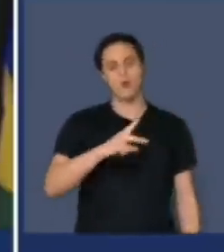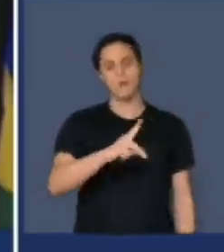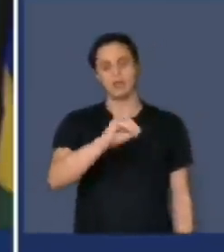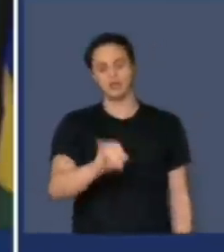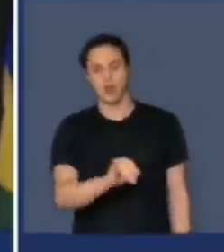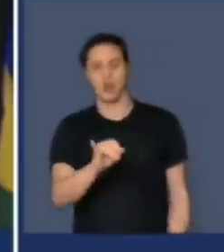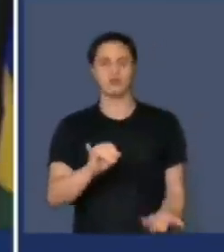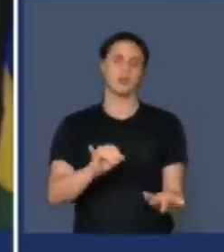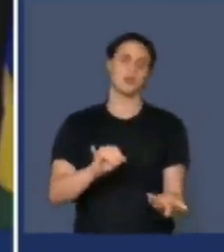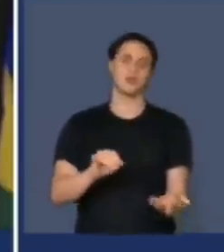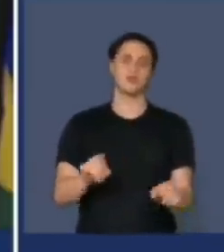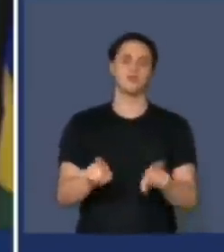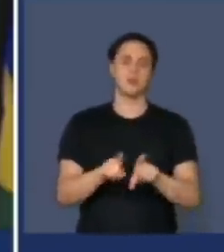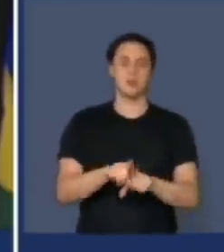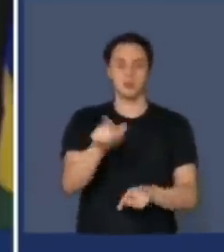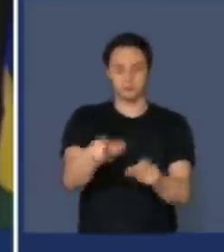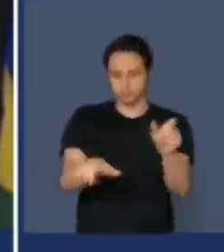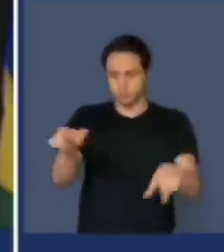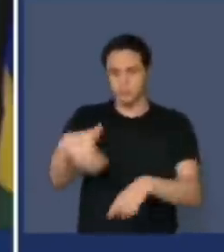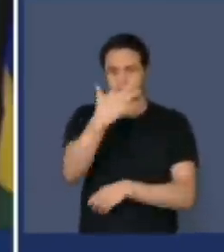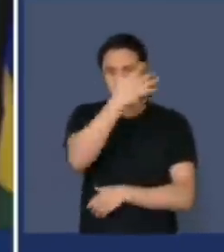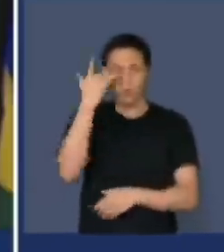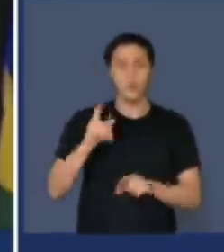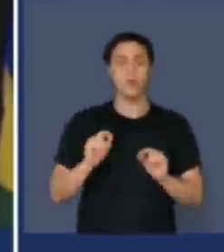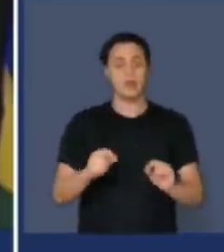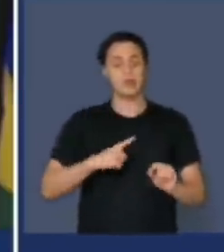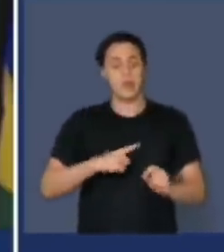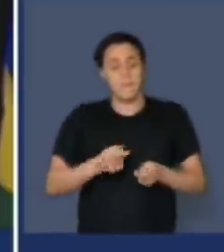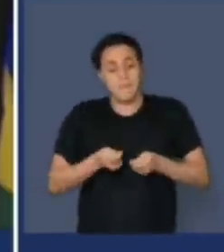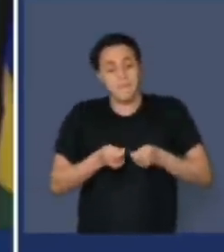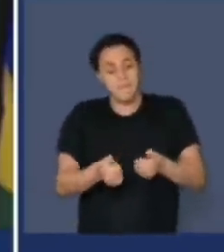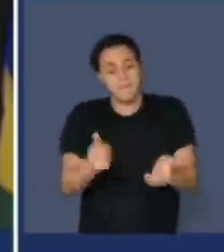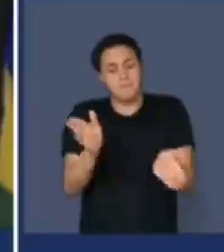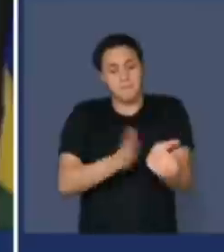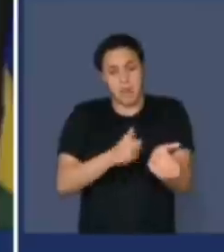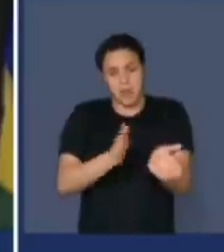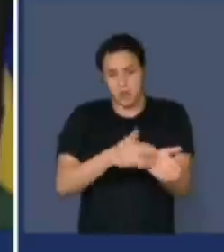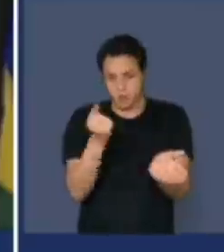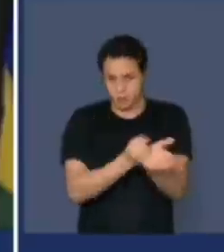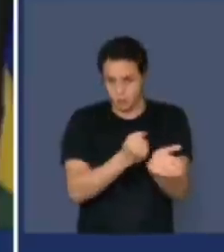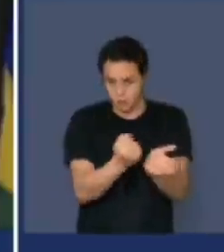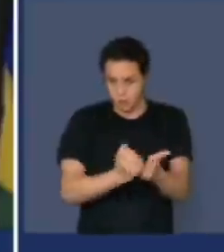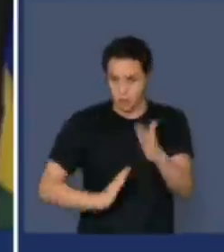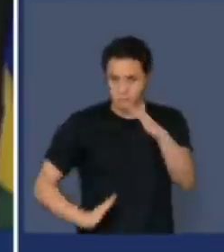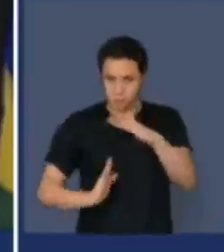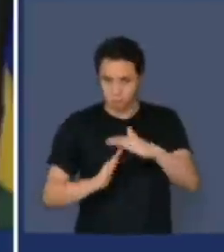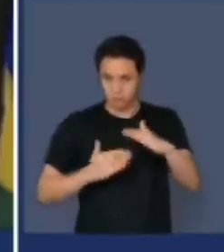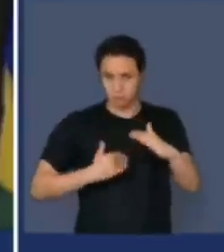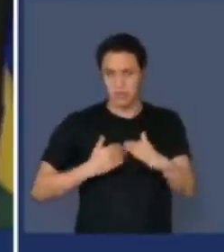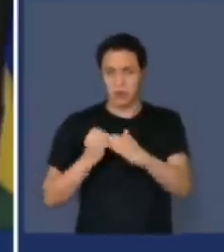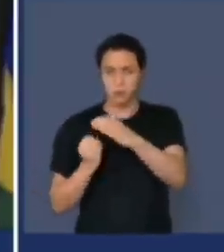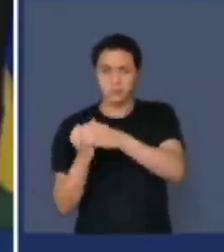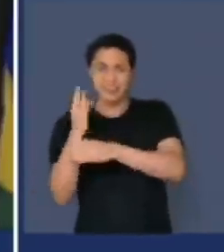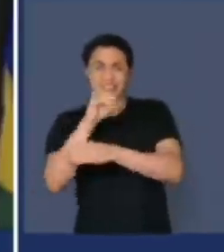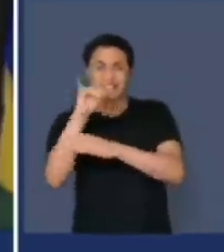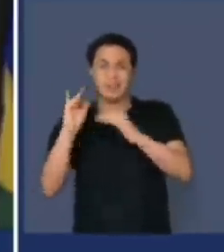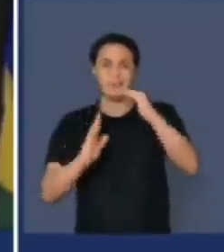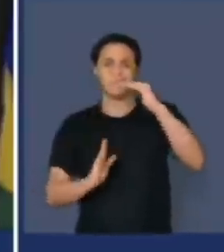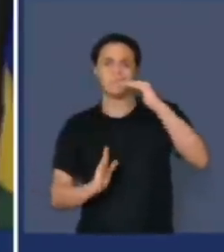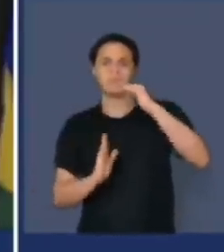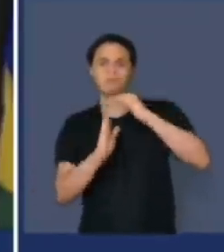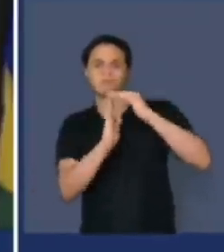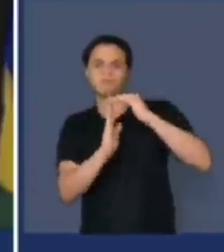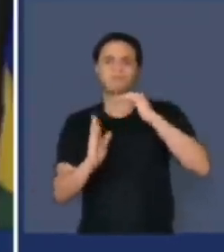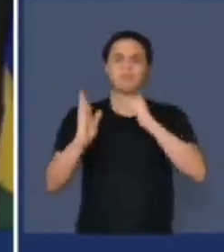emitem, a gente vai ter uma permissão de emissão, um teto para isso, e que, se ele ultrapassar esse teto, ele vai ter que